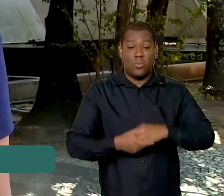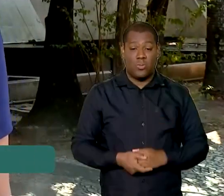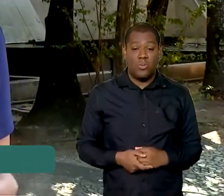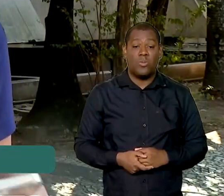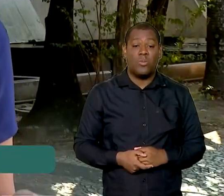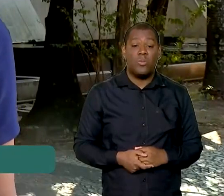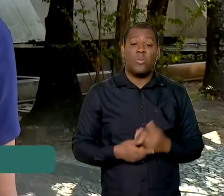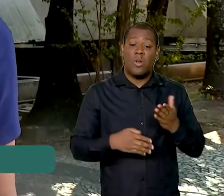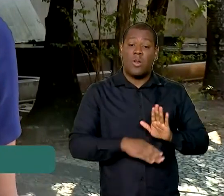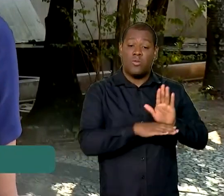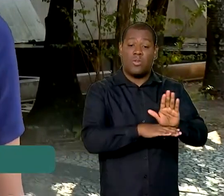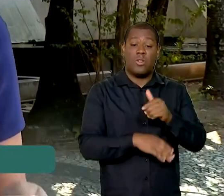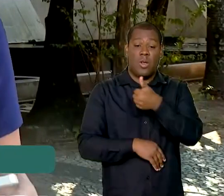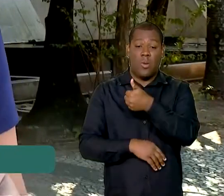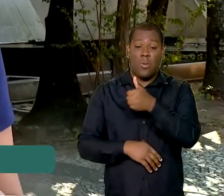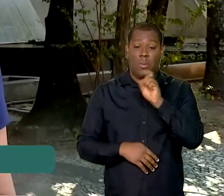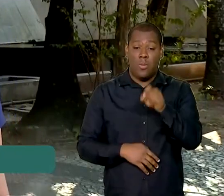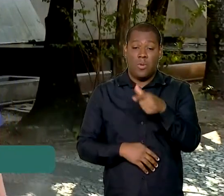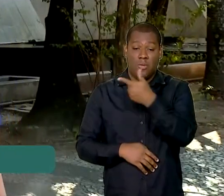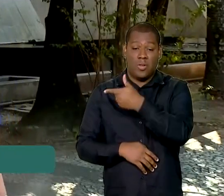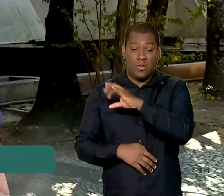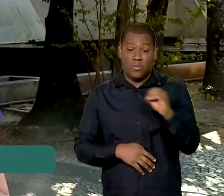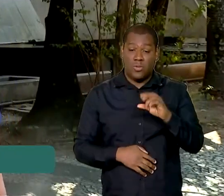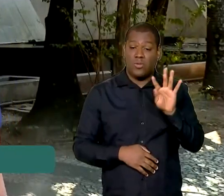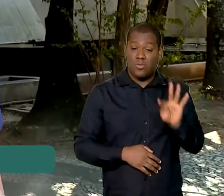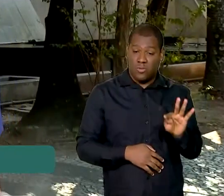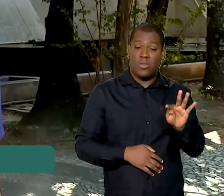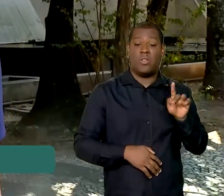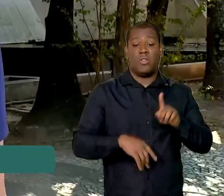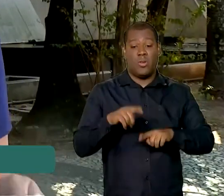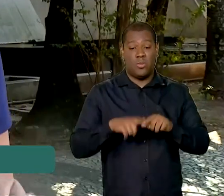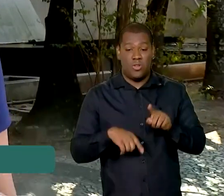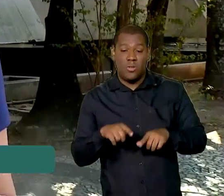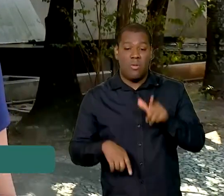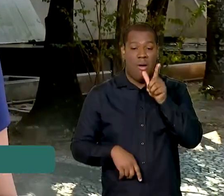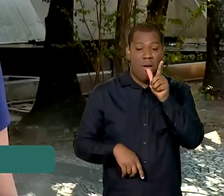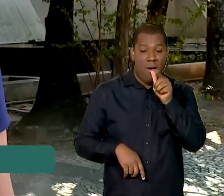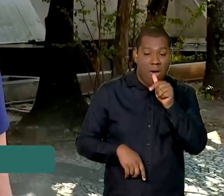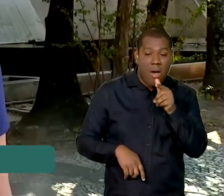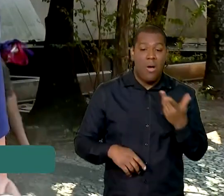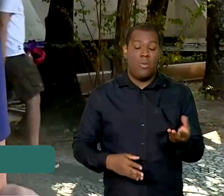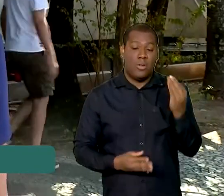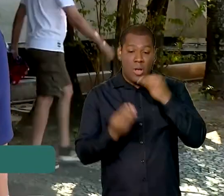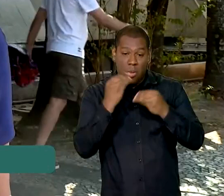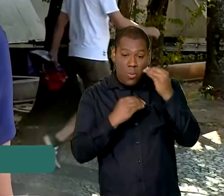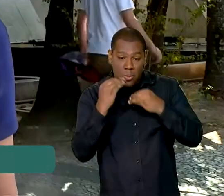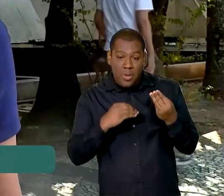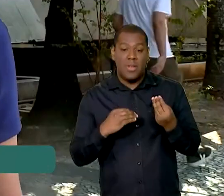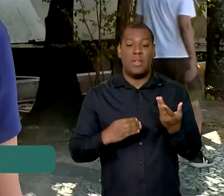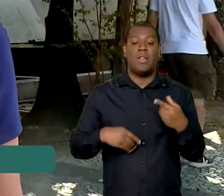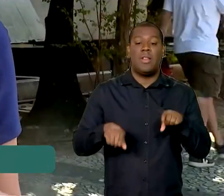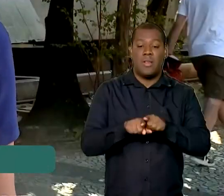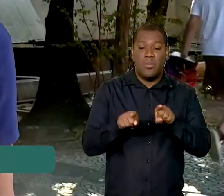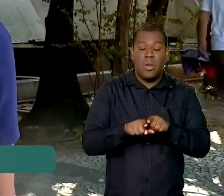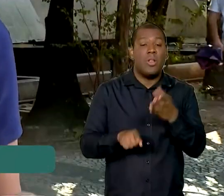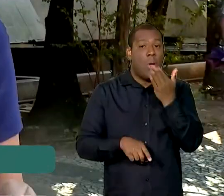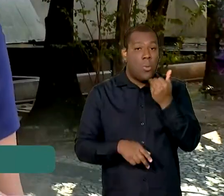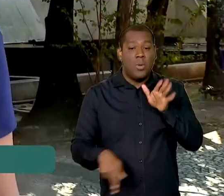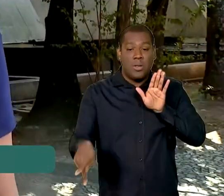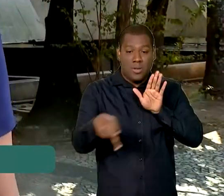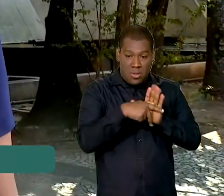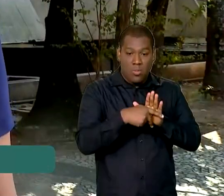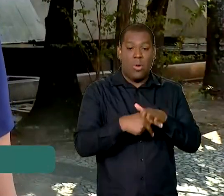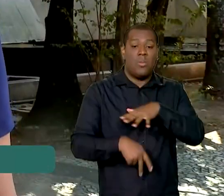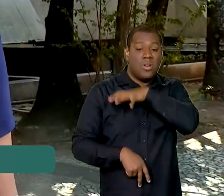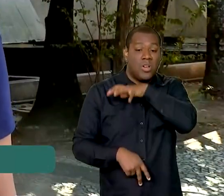.200 toneladas de itens já foram entregues entre água, alimentos, ração para animais, roupas de cama e